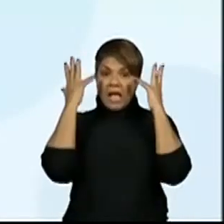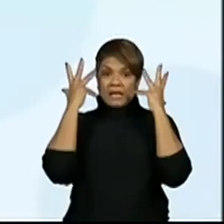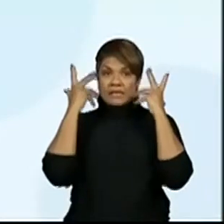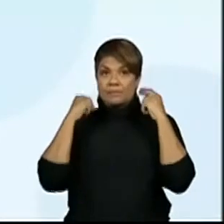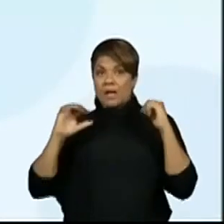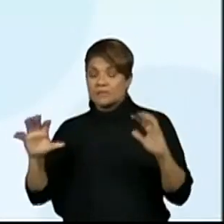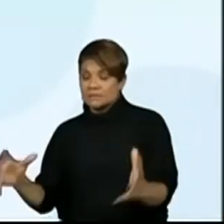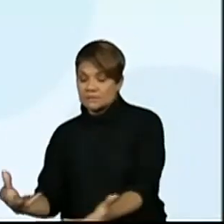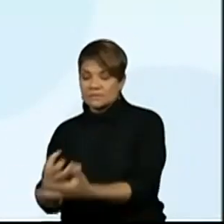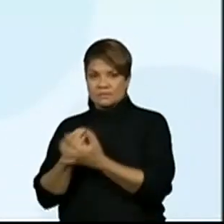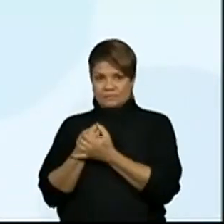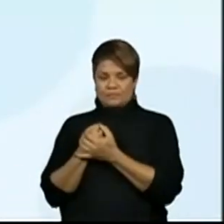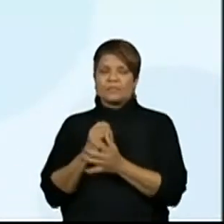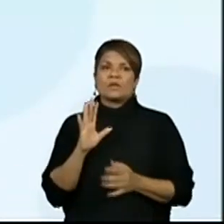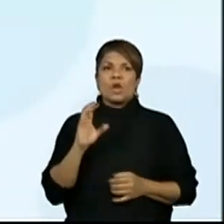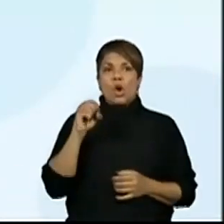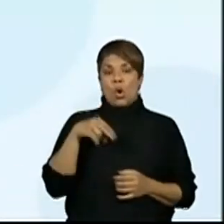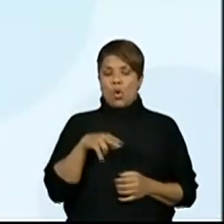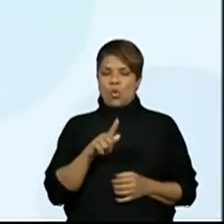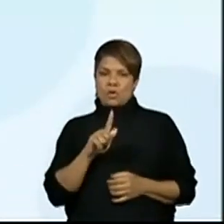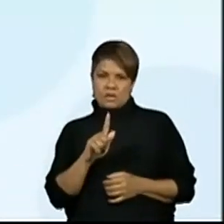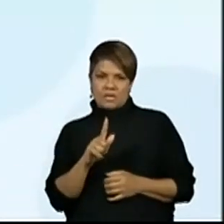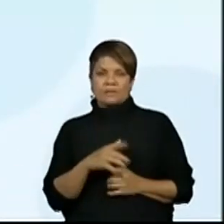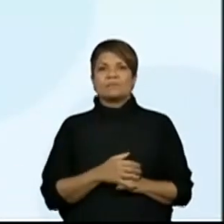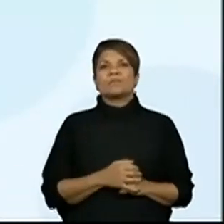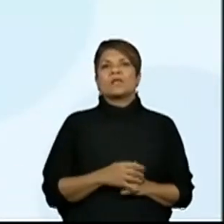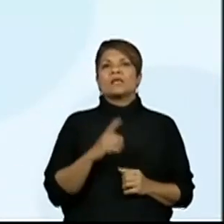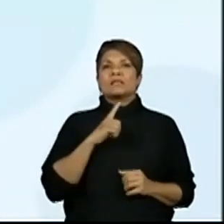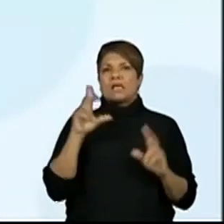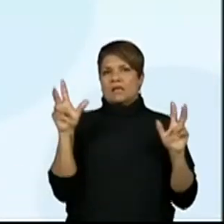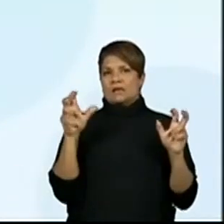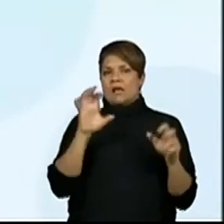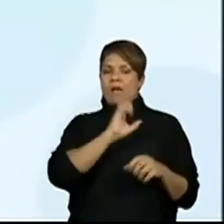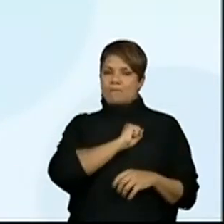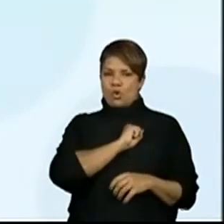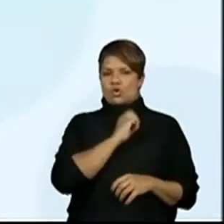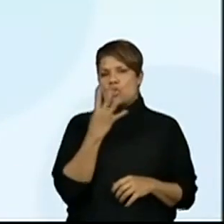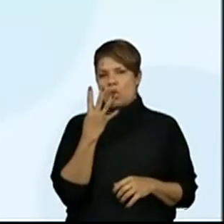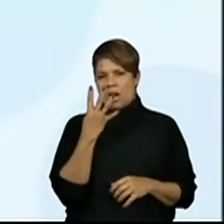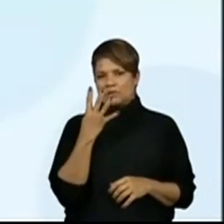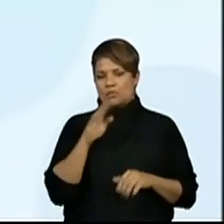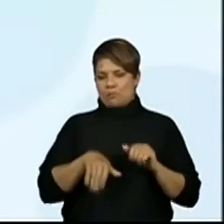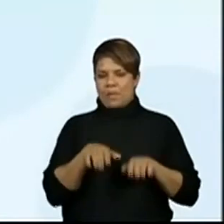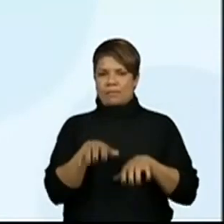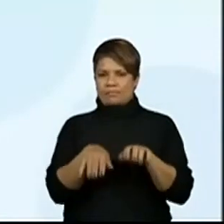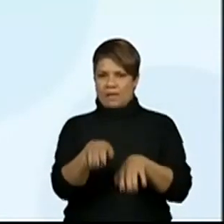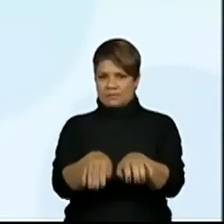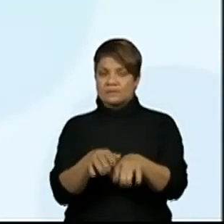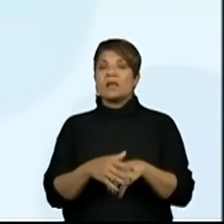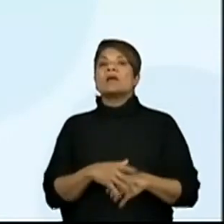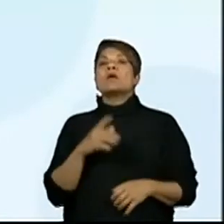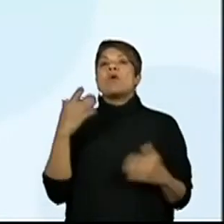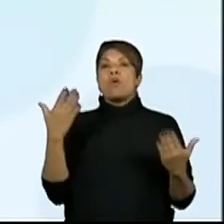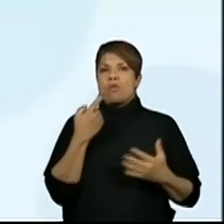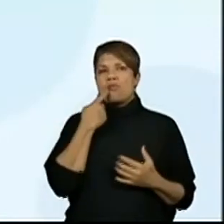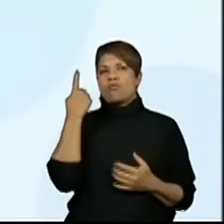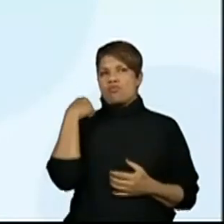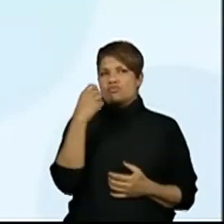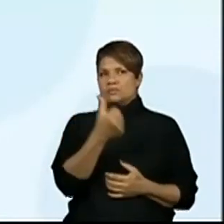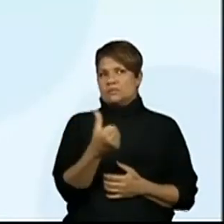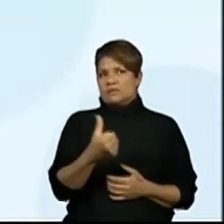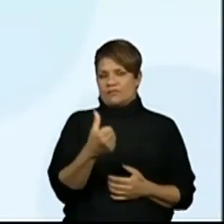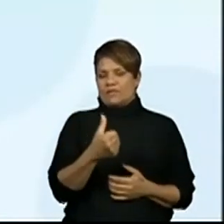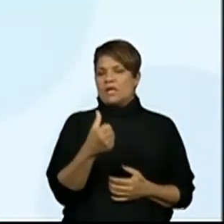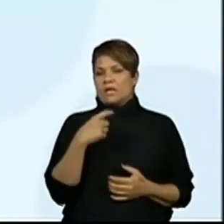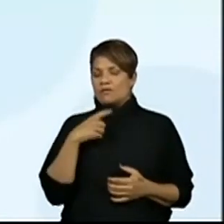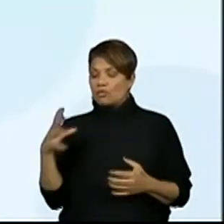Segundo a ONG Amor de Quatro Patas, nesta última sexta-feira, foram resgatados mais de